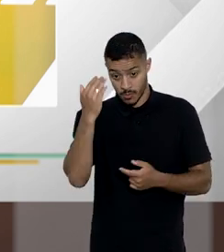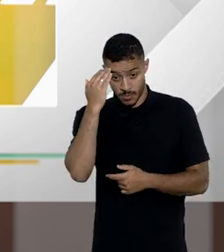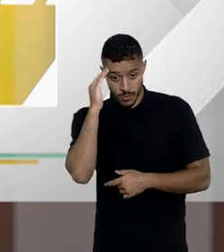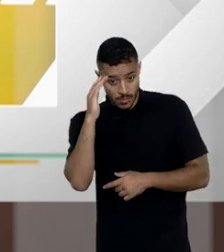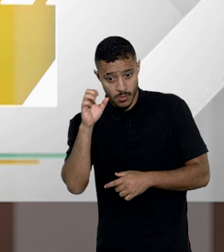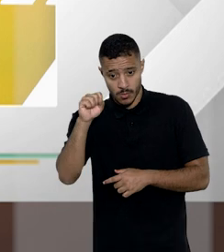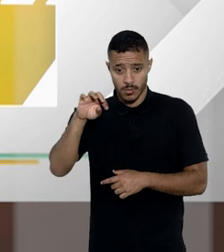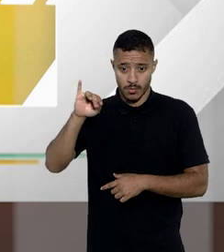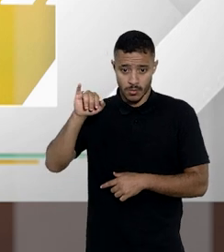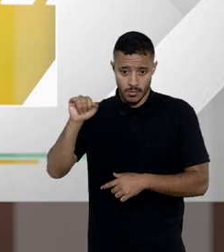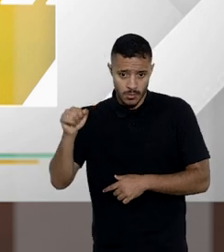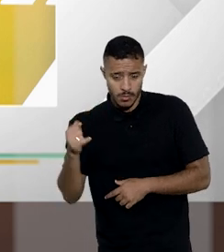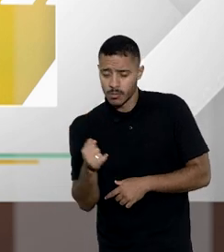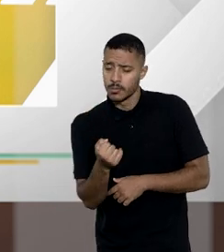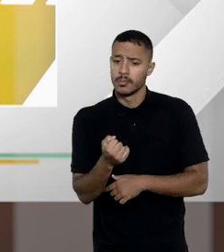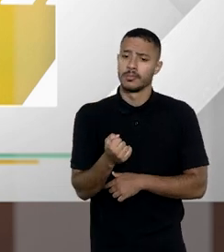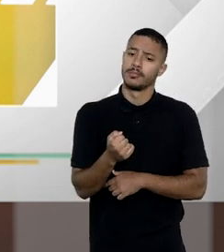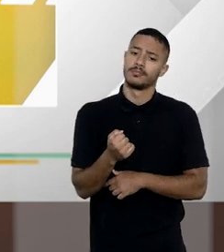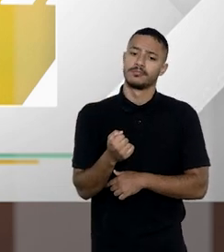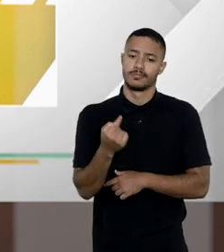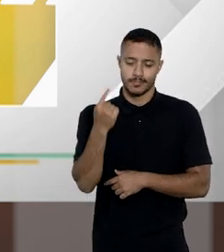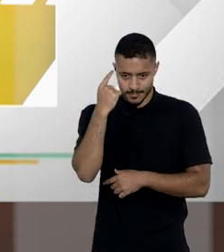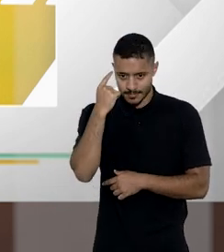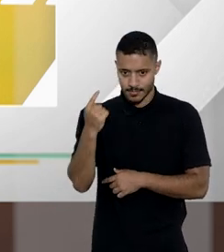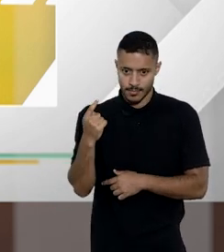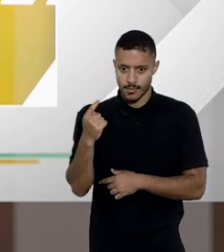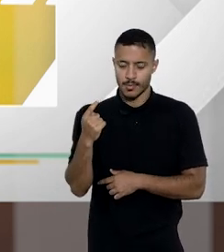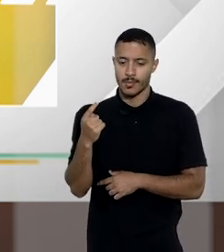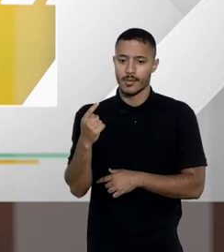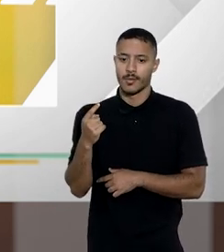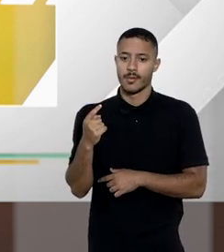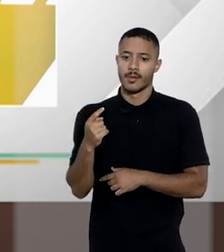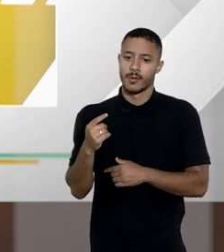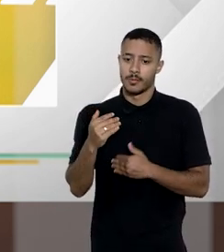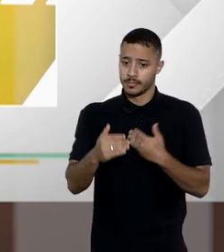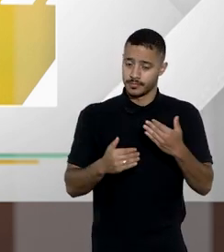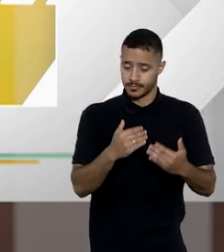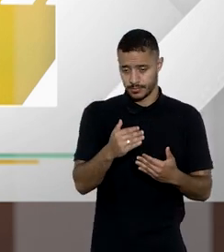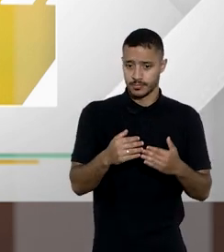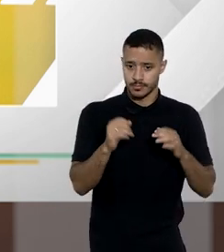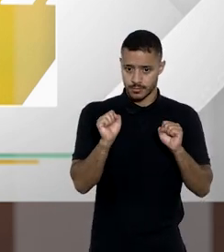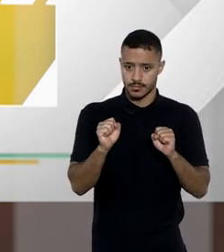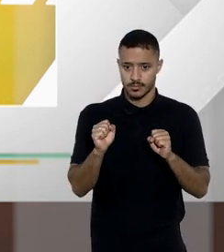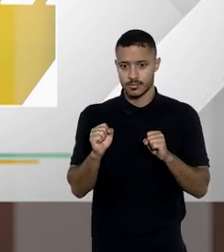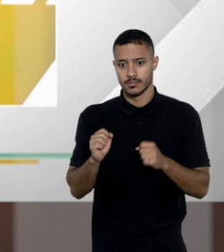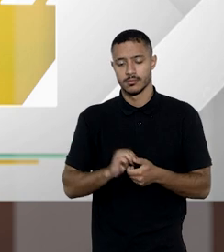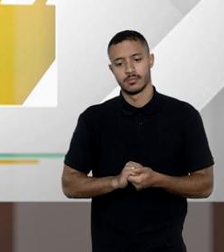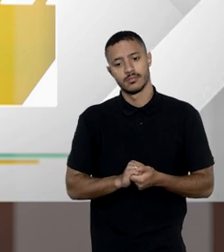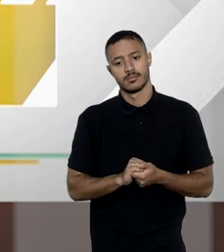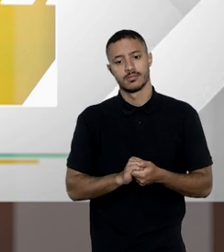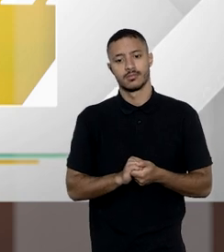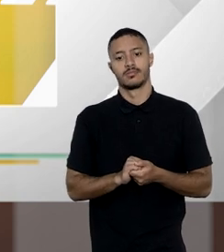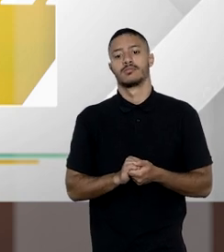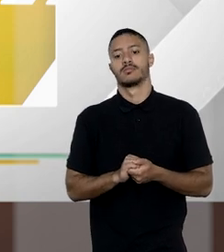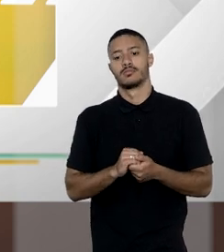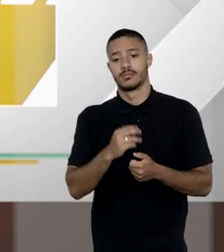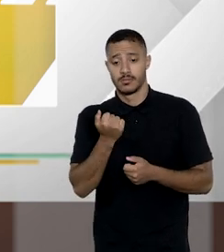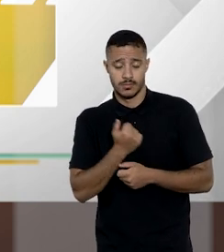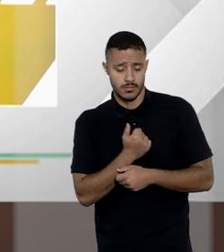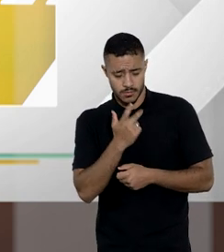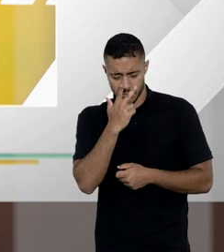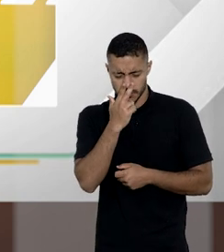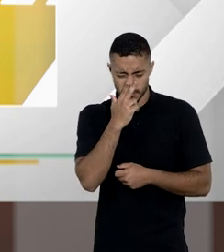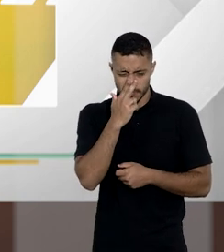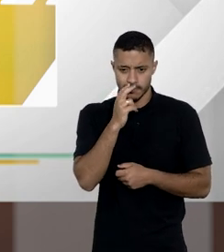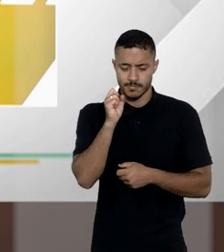o entendimento do superior tribunal de justiça sobre essa hipótese o testamento continua válido ou não bom